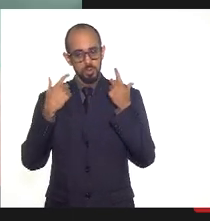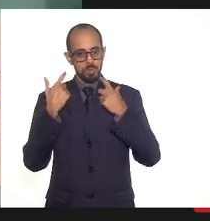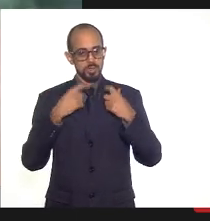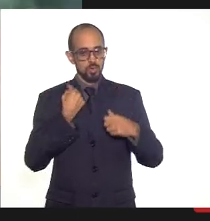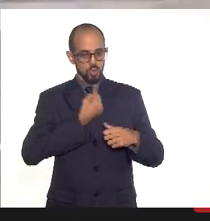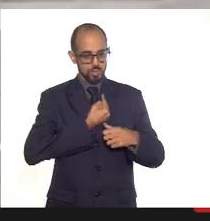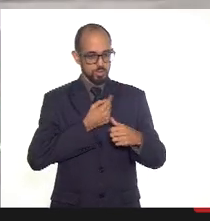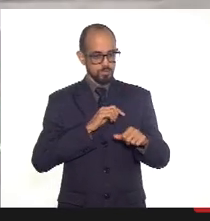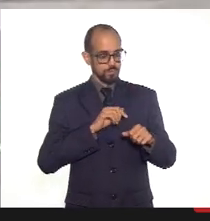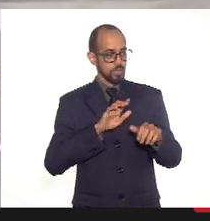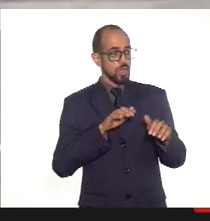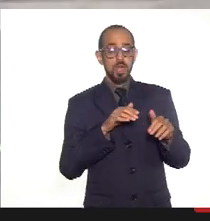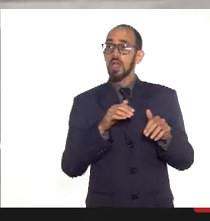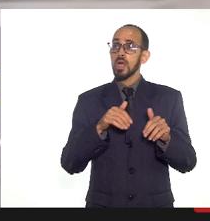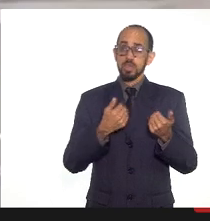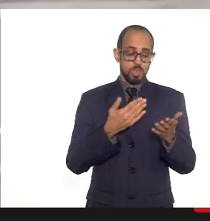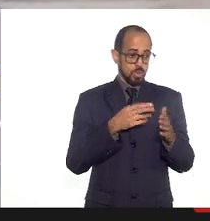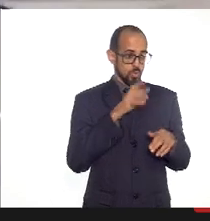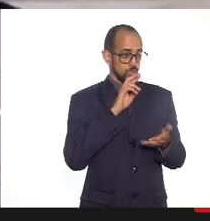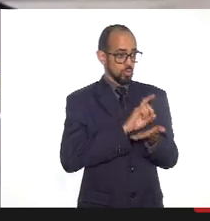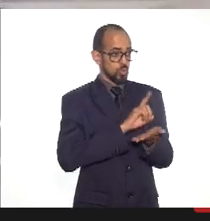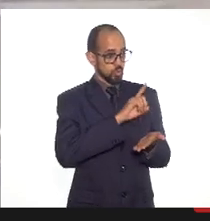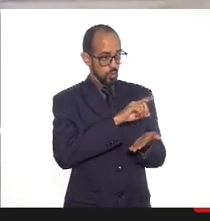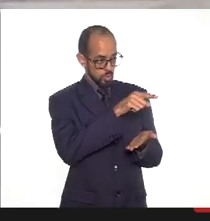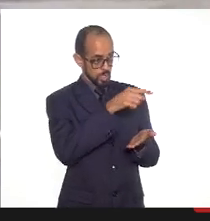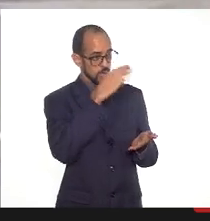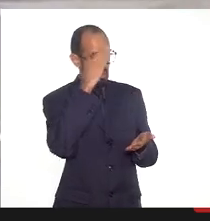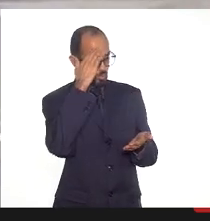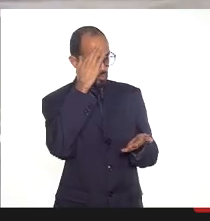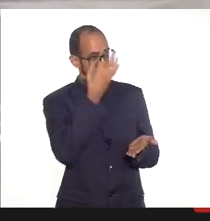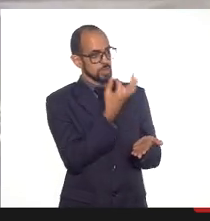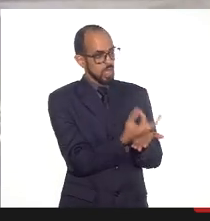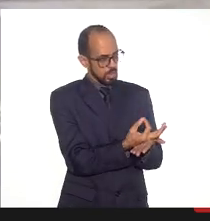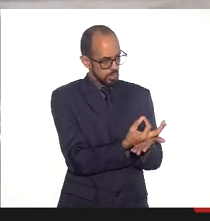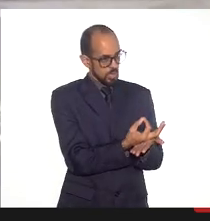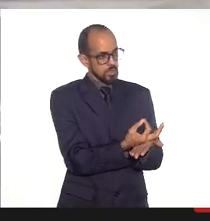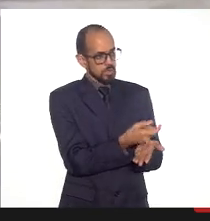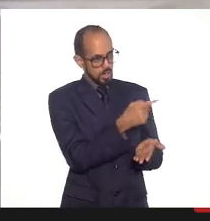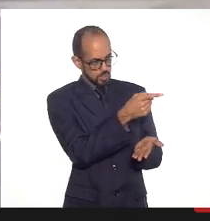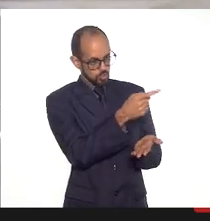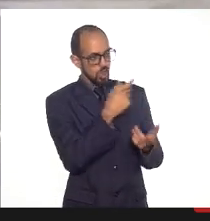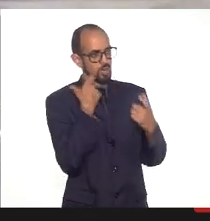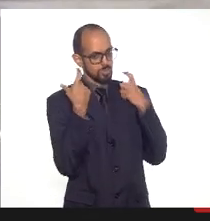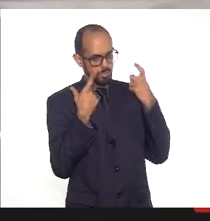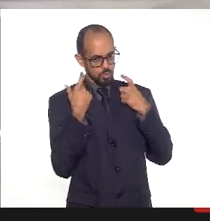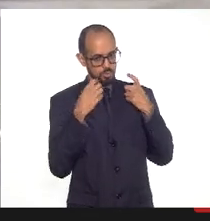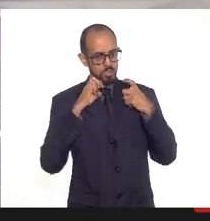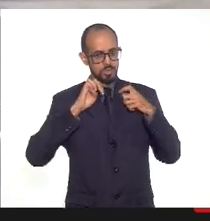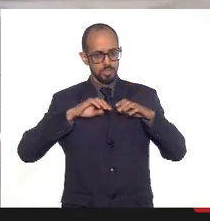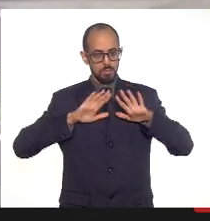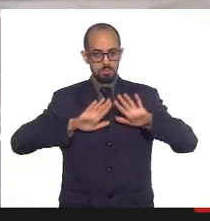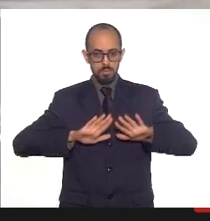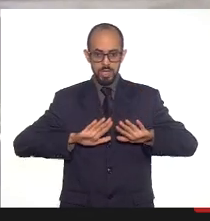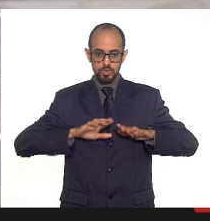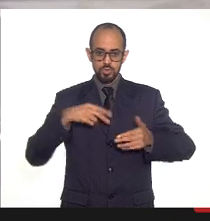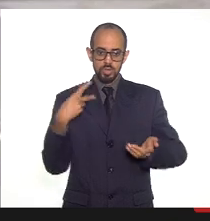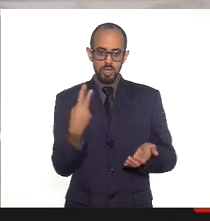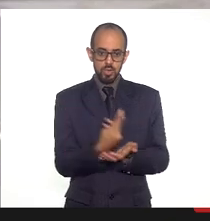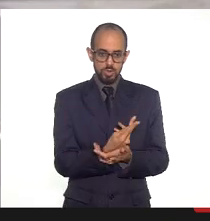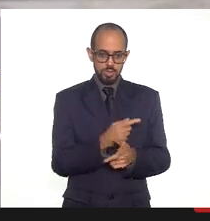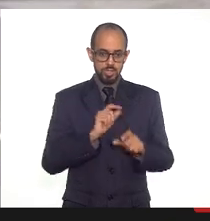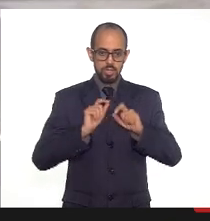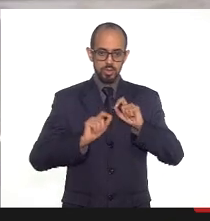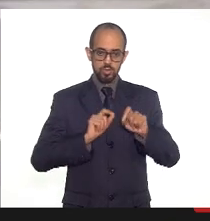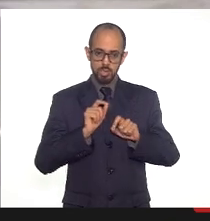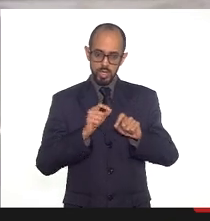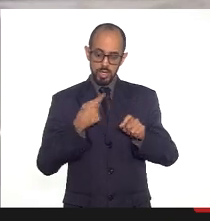Doutora Kit, tenho absoluta certeza que muito preocupa a senhora e a secretaria. Mas a pergunta que eu sempre